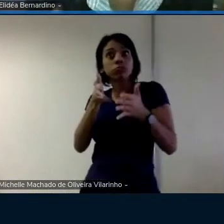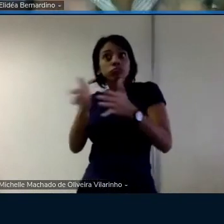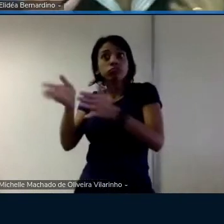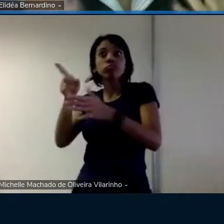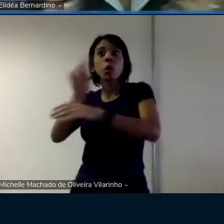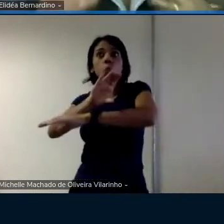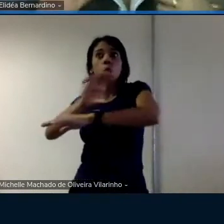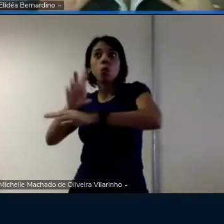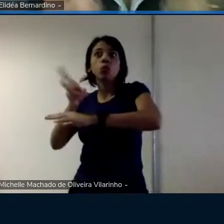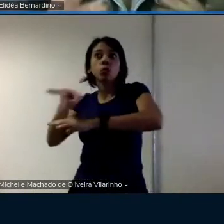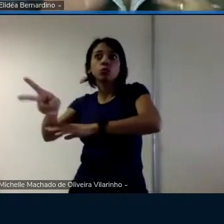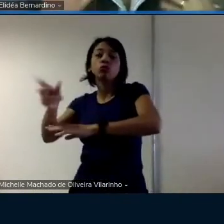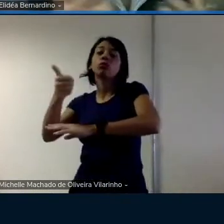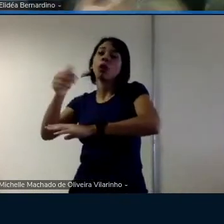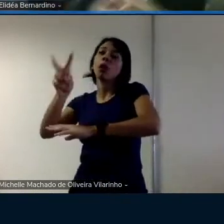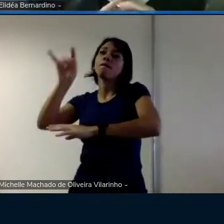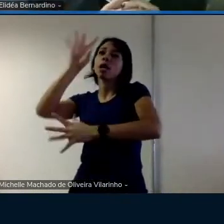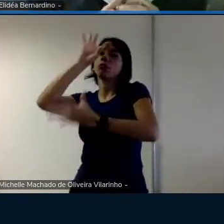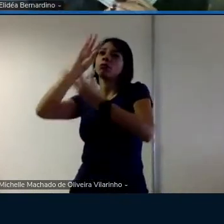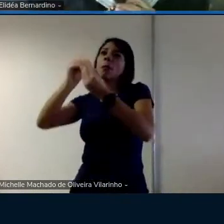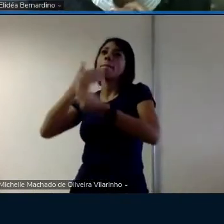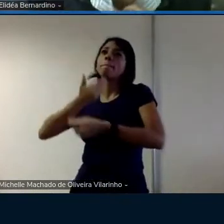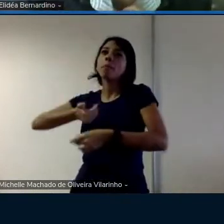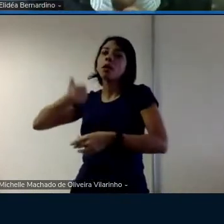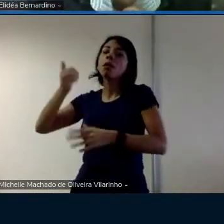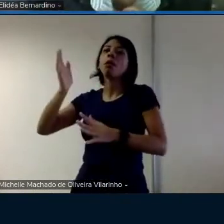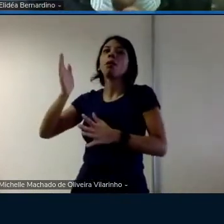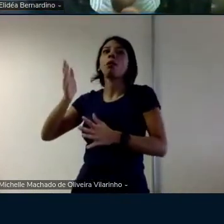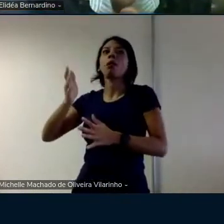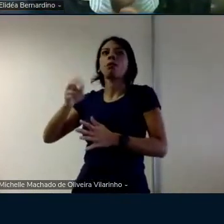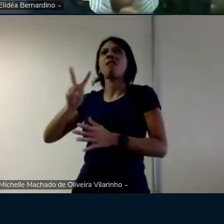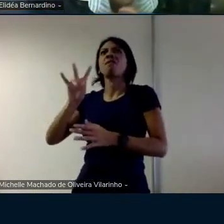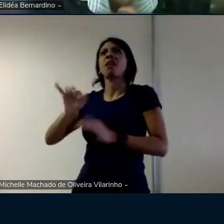ou o curso desse jeito tá bom?